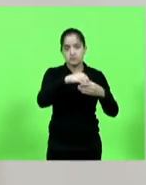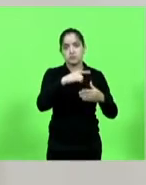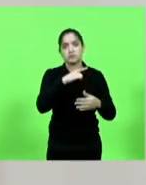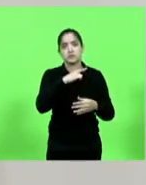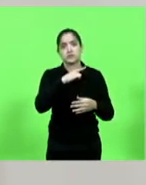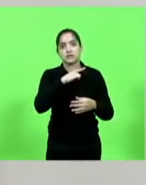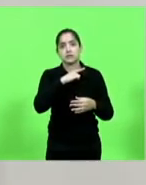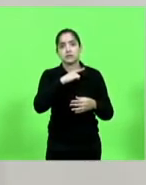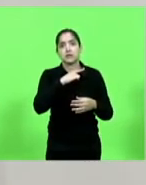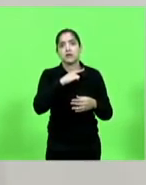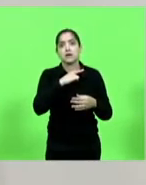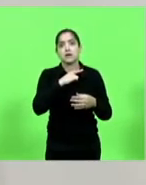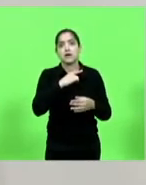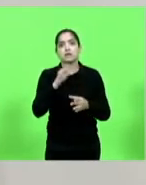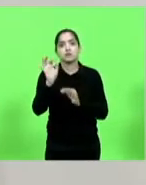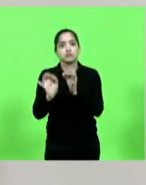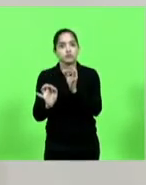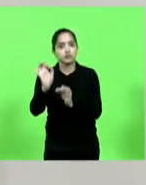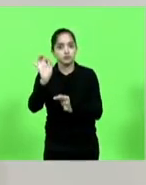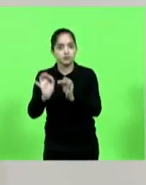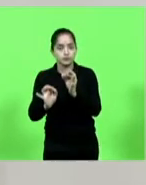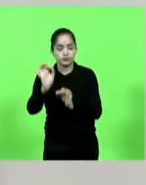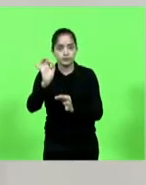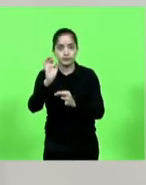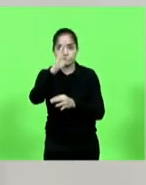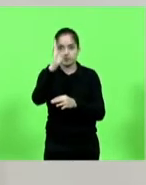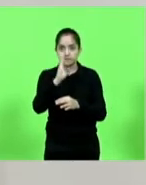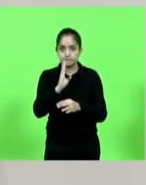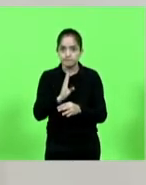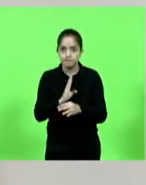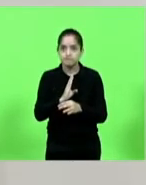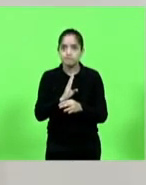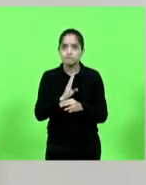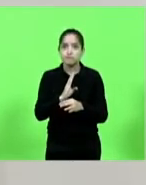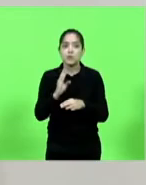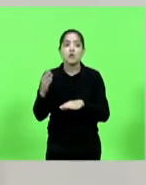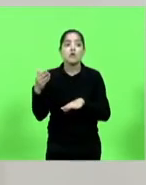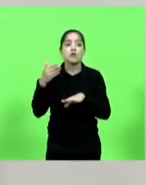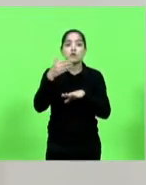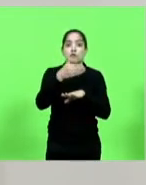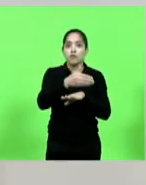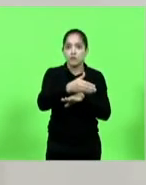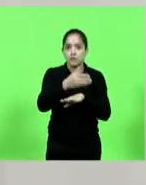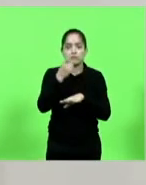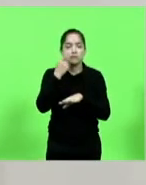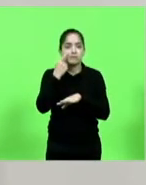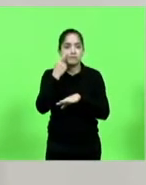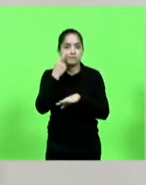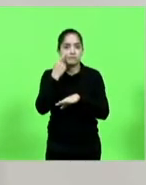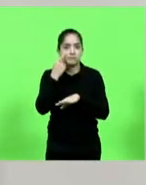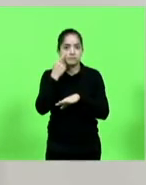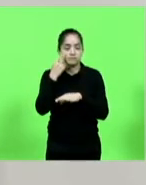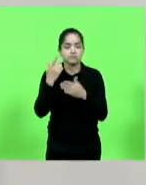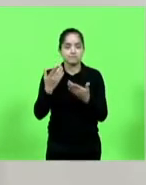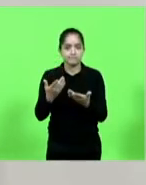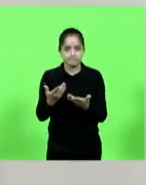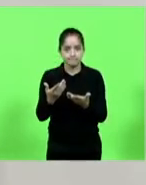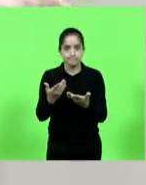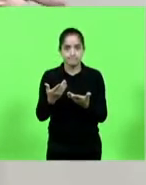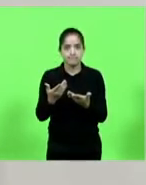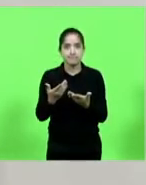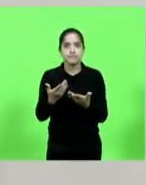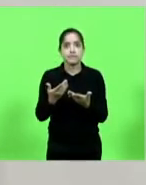a justiça brasileira, através do ministro, esteve visitando essa grande indústria e fazendo com que se